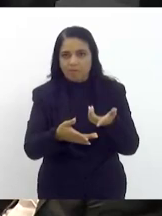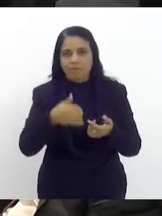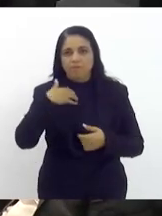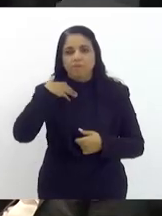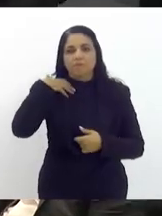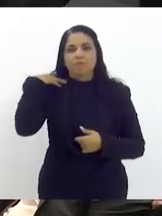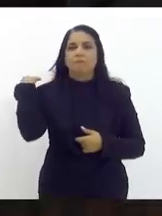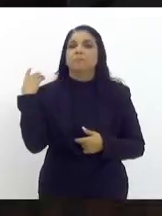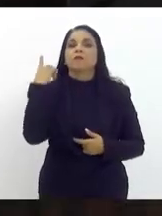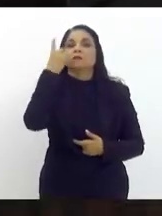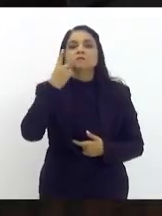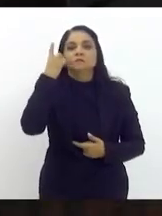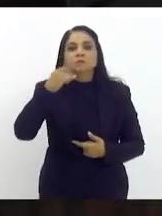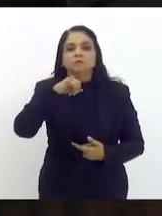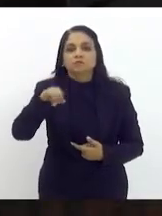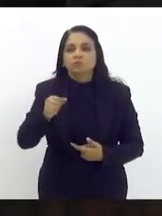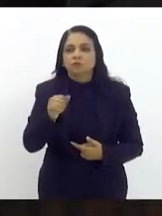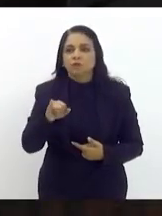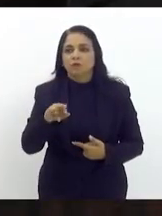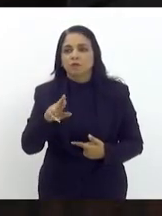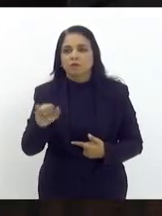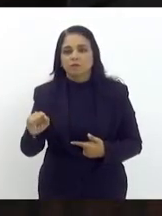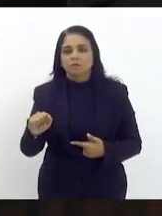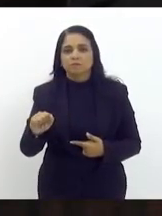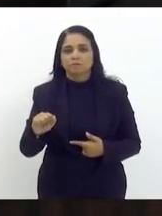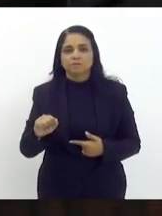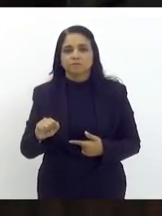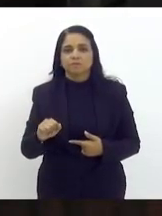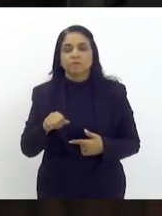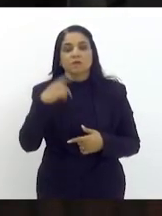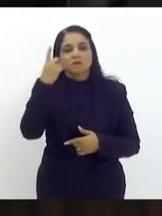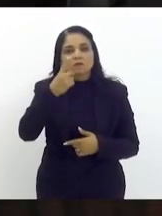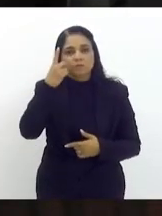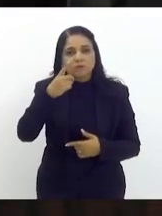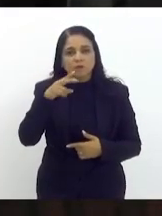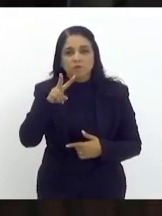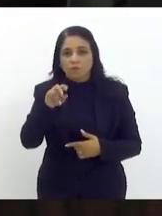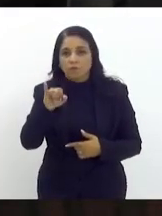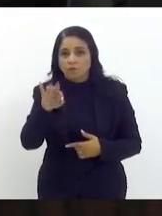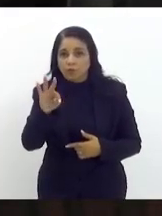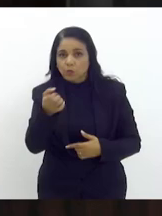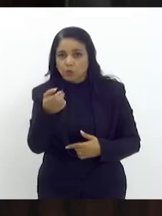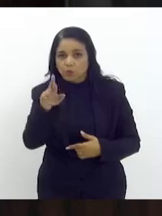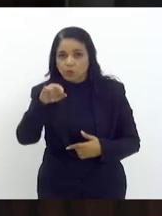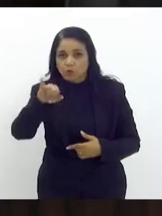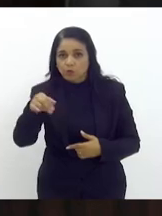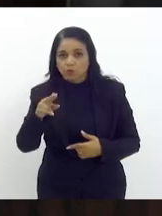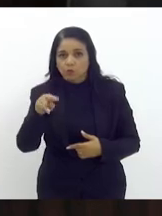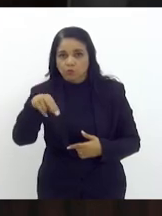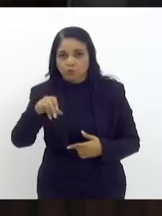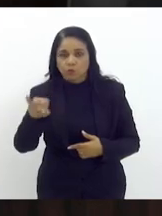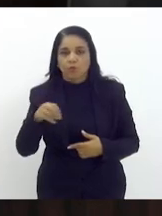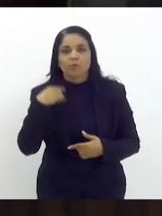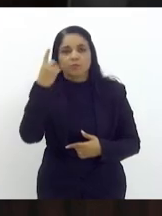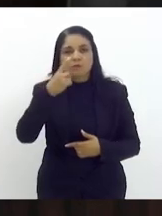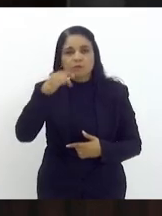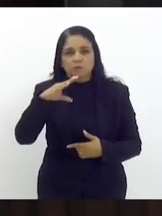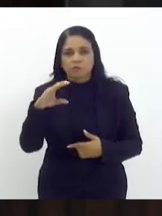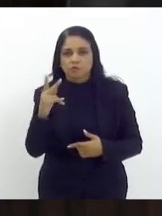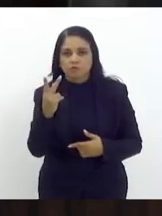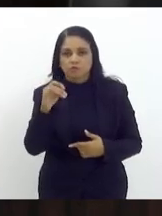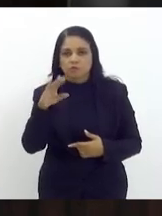deputado Jair Bittencourt deputado Vitor Júnior deputado Chico